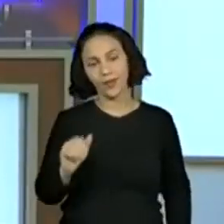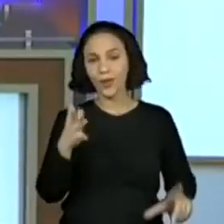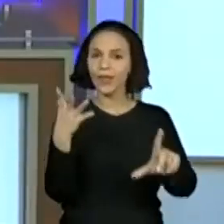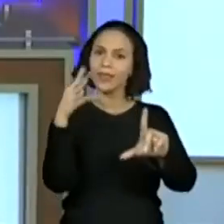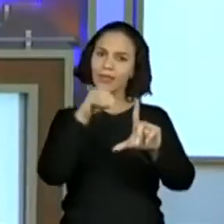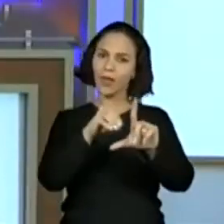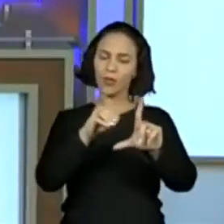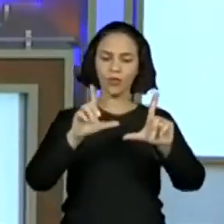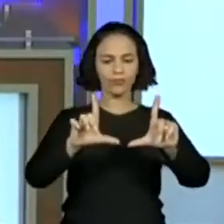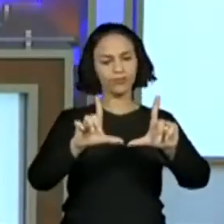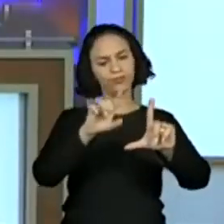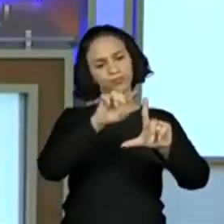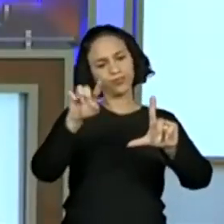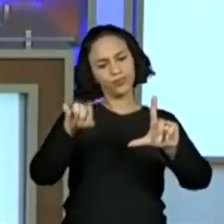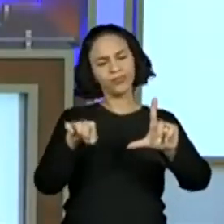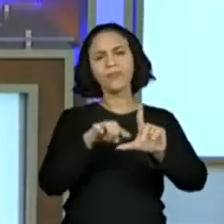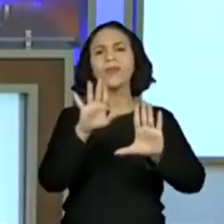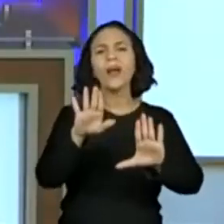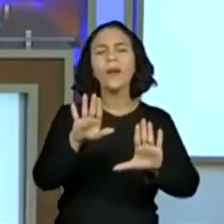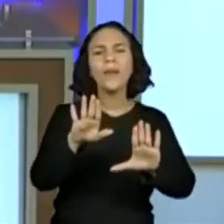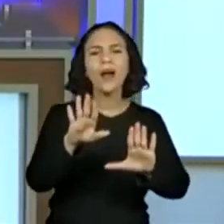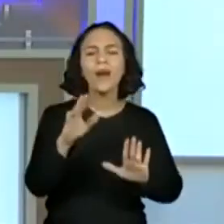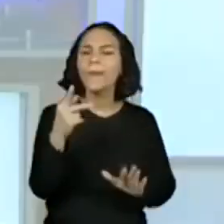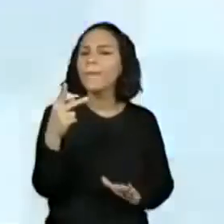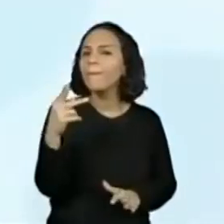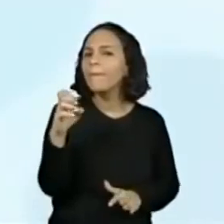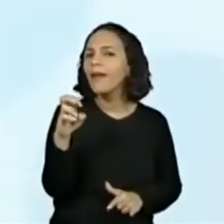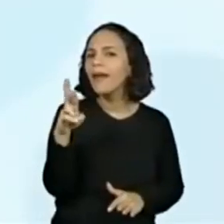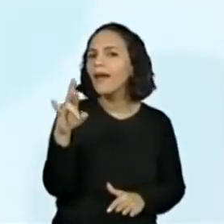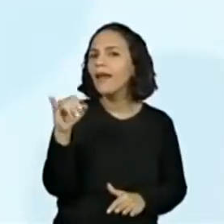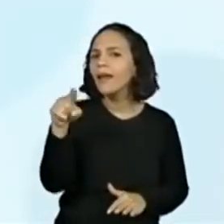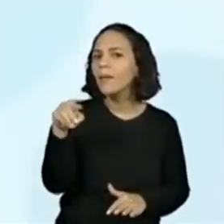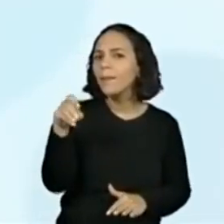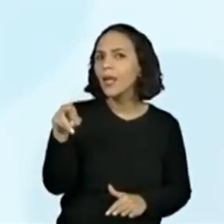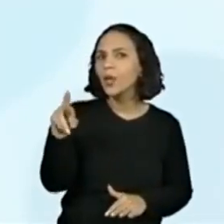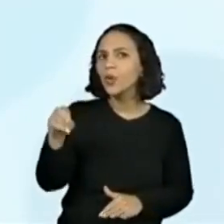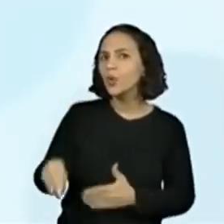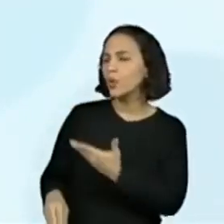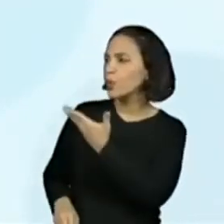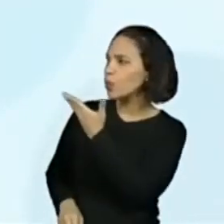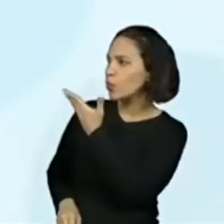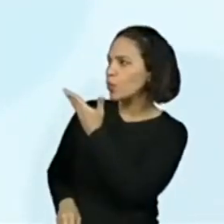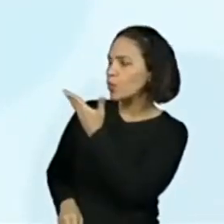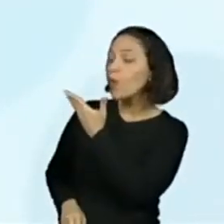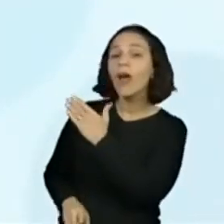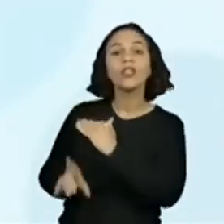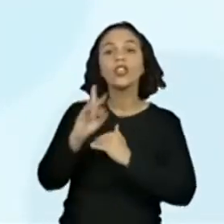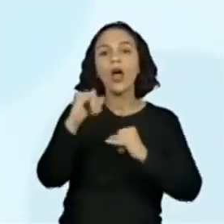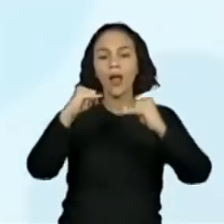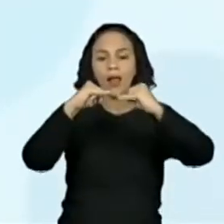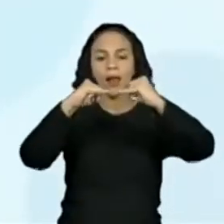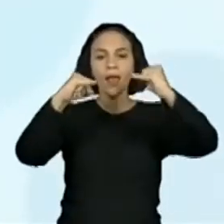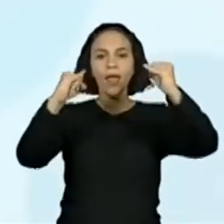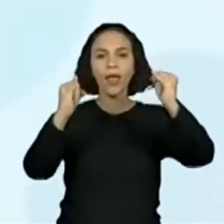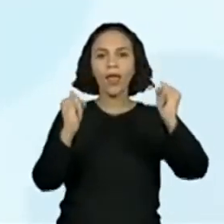ok? Mas e perímetro, Prô? Olha aqui o perímetro. O perímetro é o contorno.